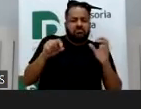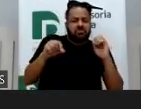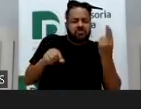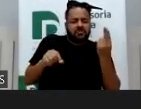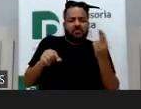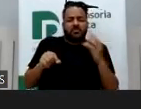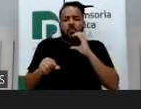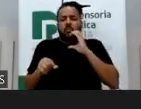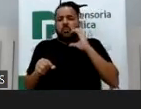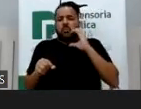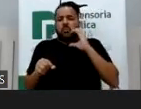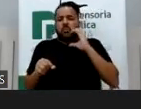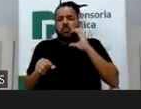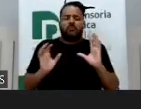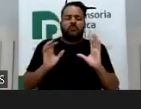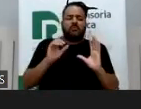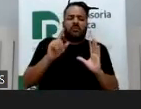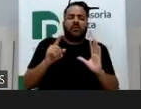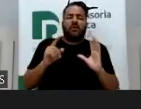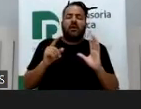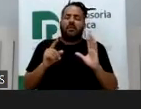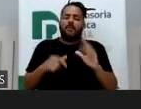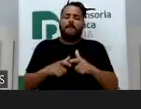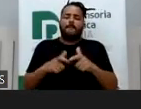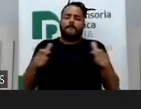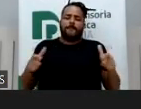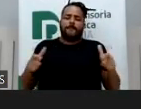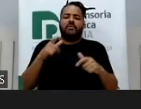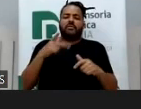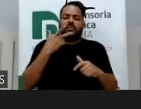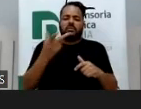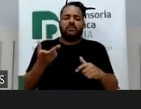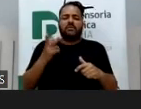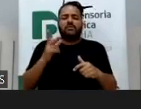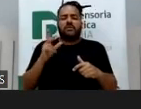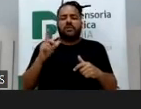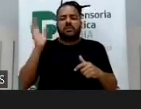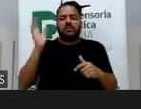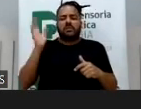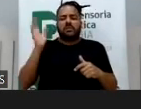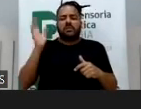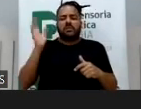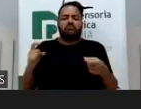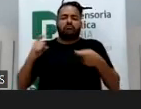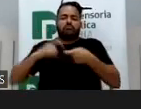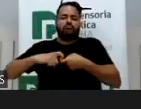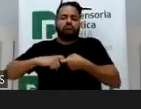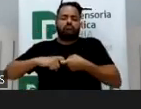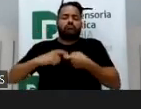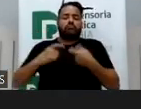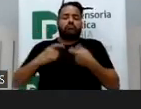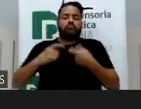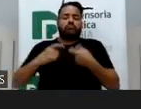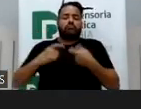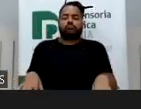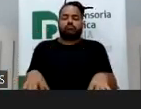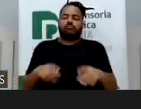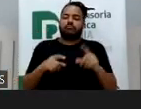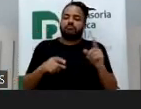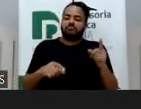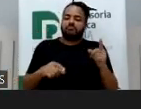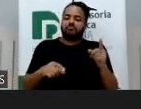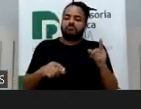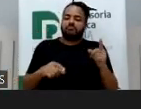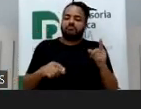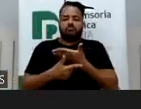pessoas optam por se engalfinhar na maioria das vezes, querem se matar e não conciliar, mas o nosso papel é seguir primando